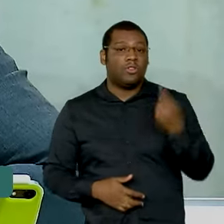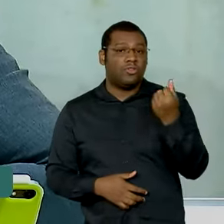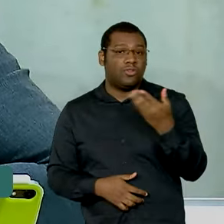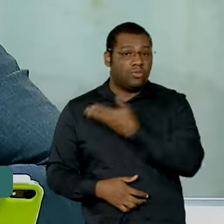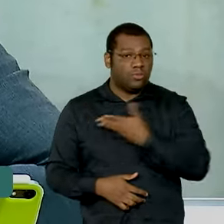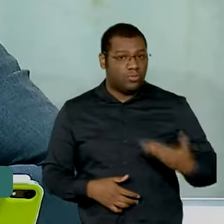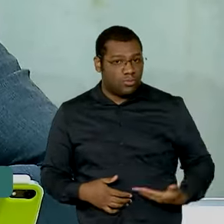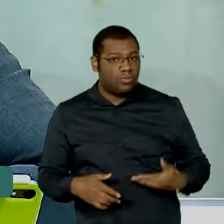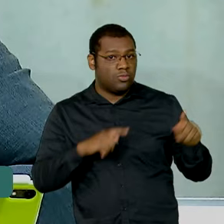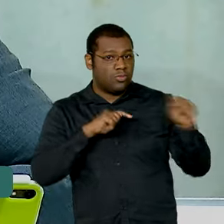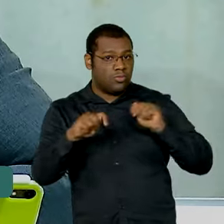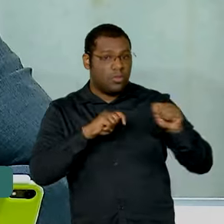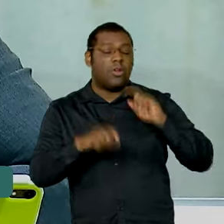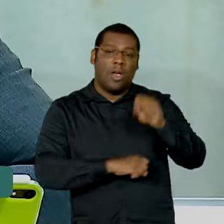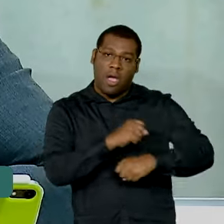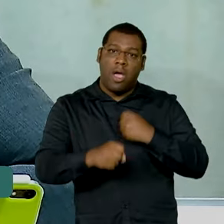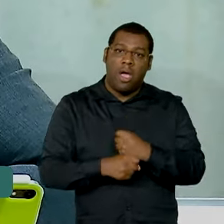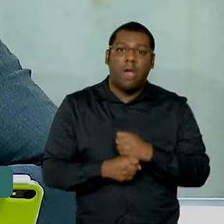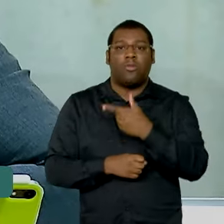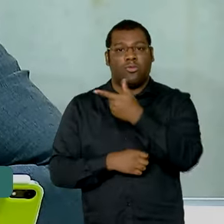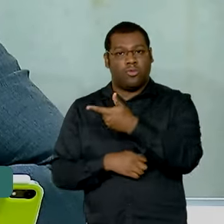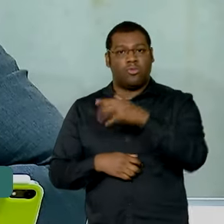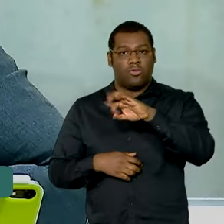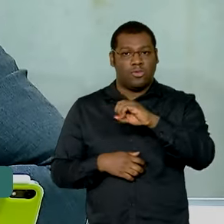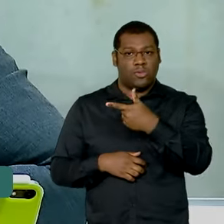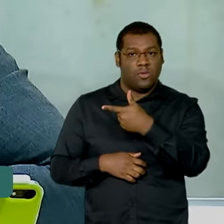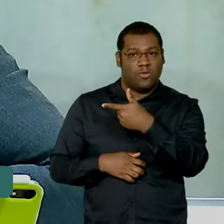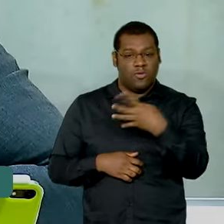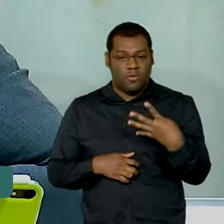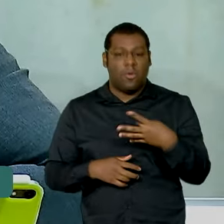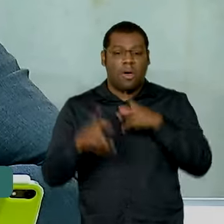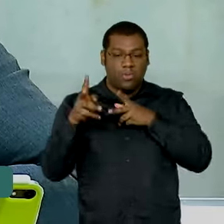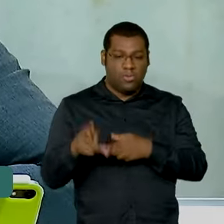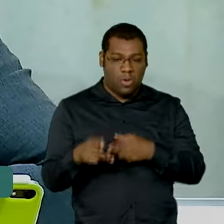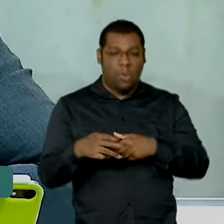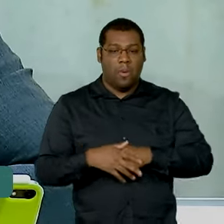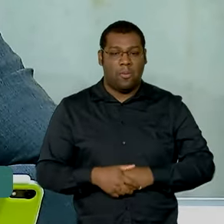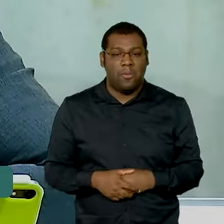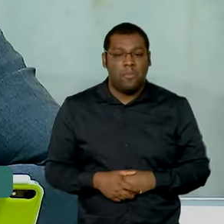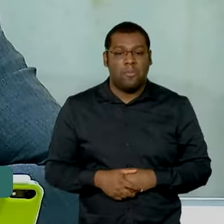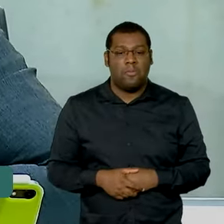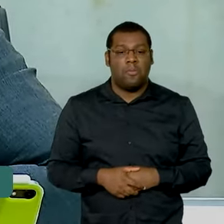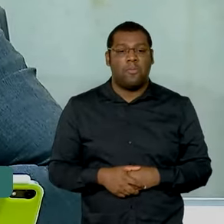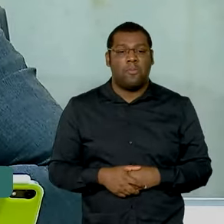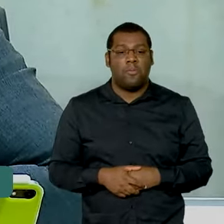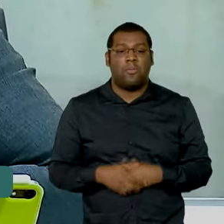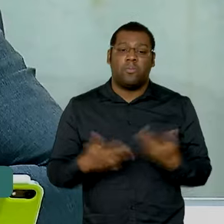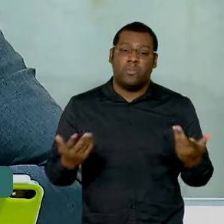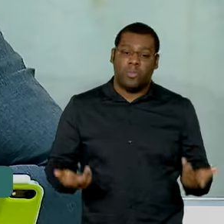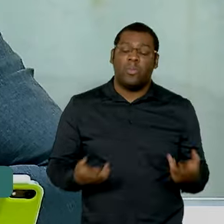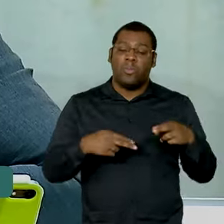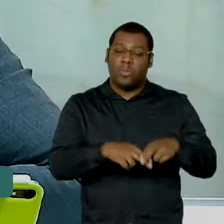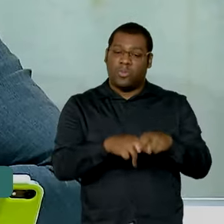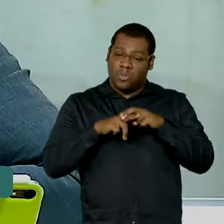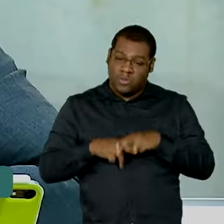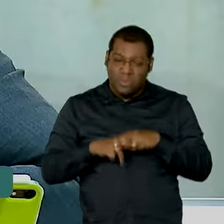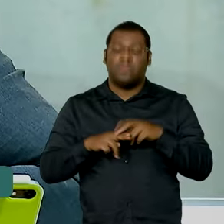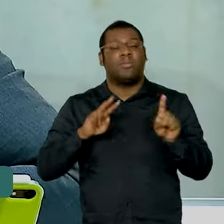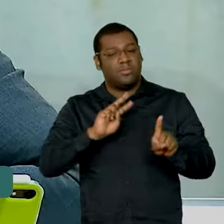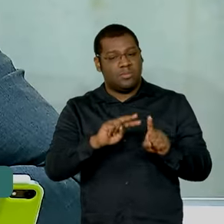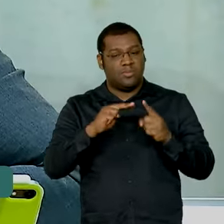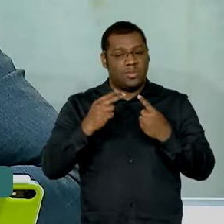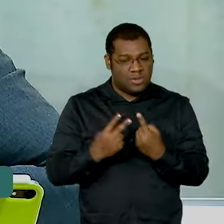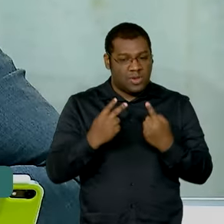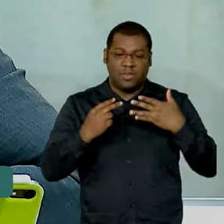E 2024 também iniciou nessa mesma toada. Então, não tem motivo para mudar o rumo do